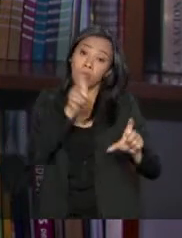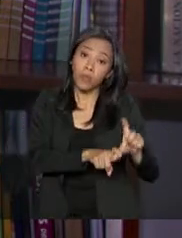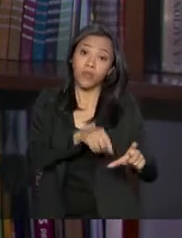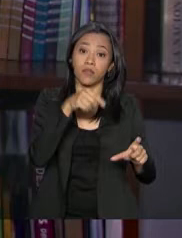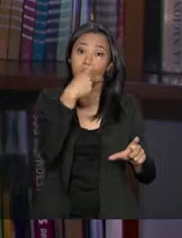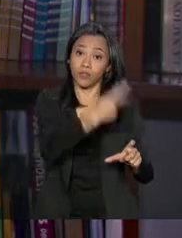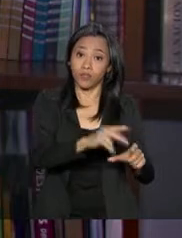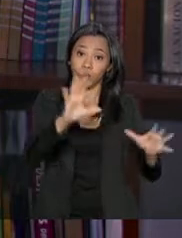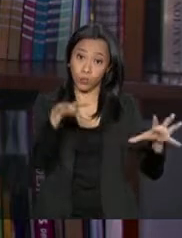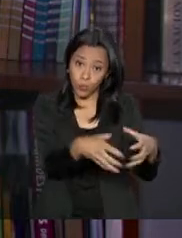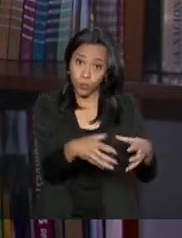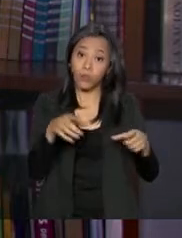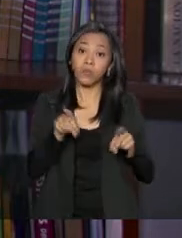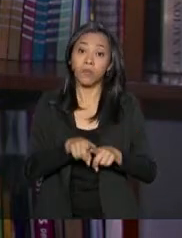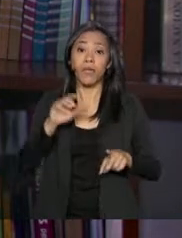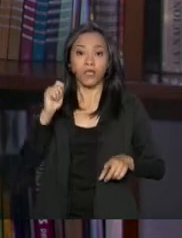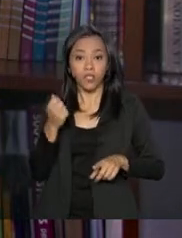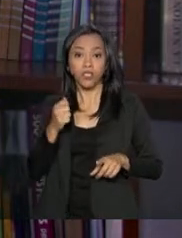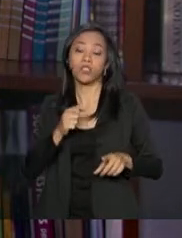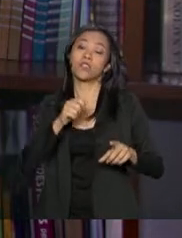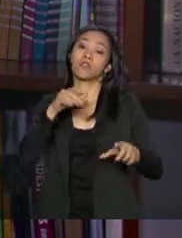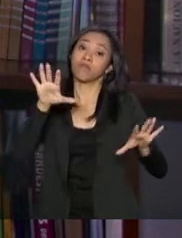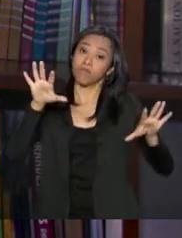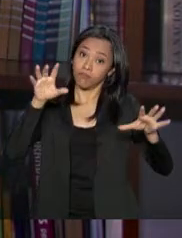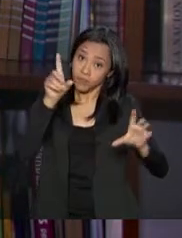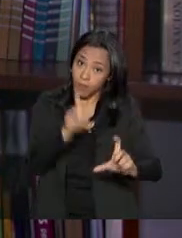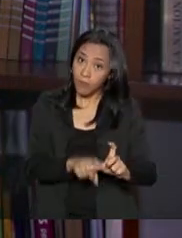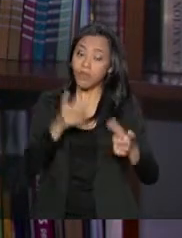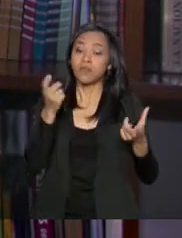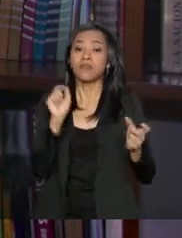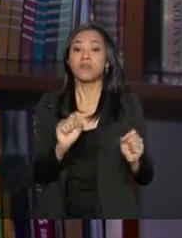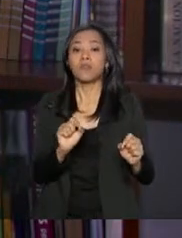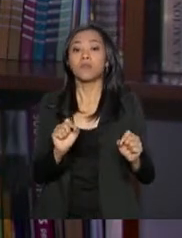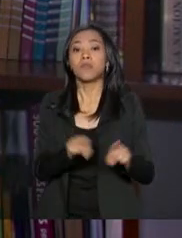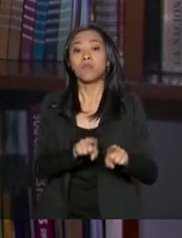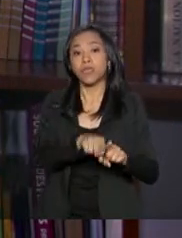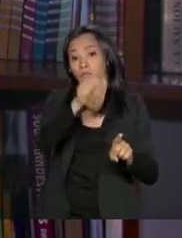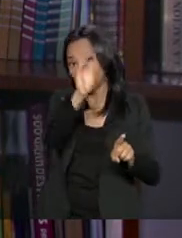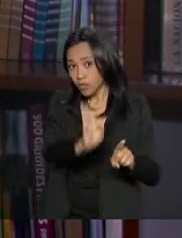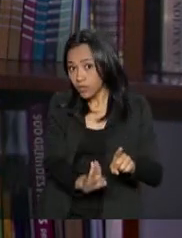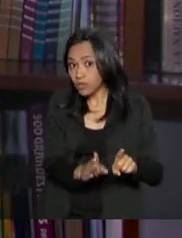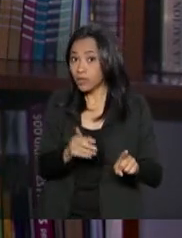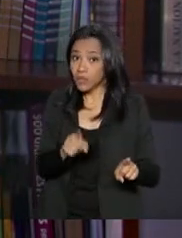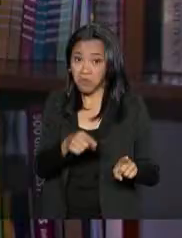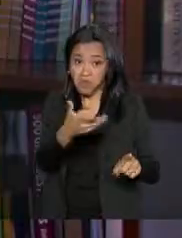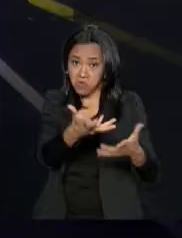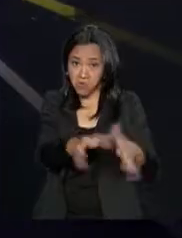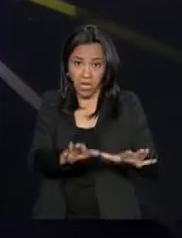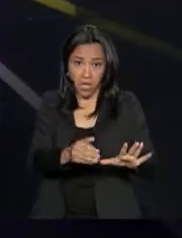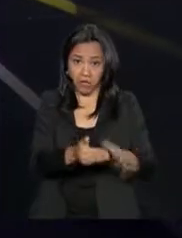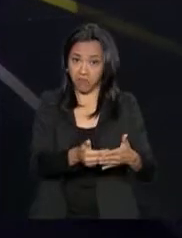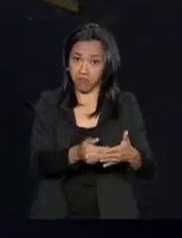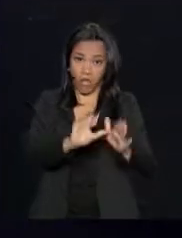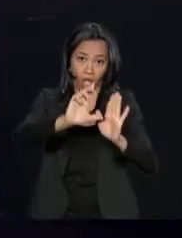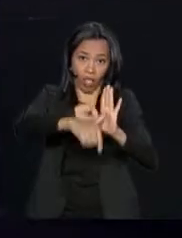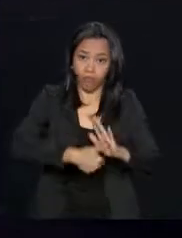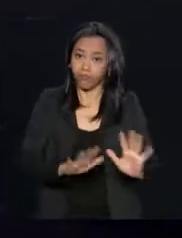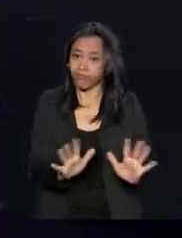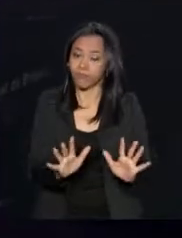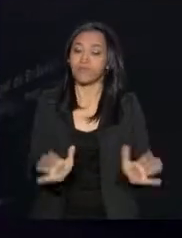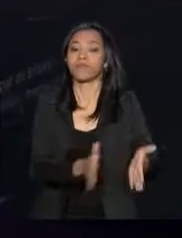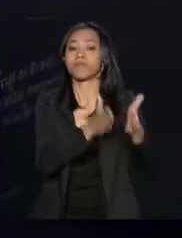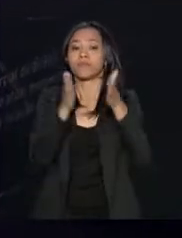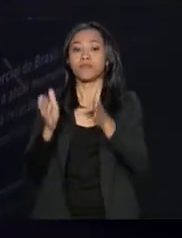enormemente do mercado brasileiro e elas não têm interesse algum em retrocesso. A